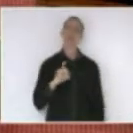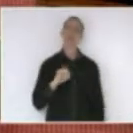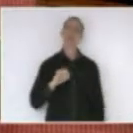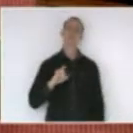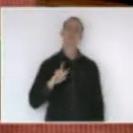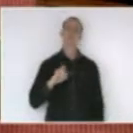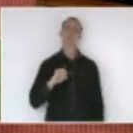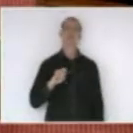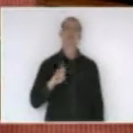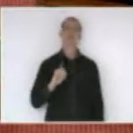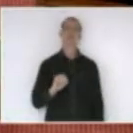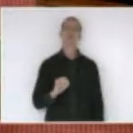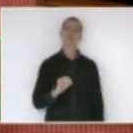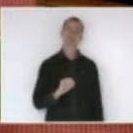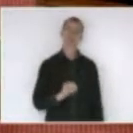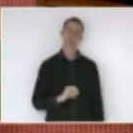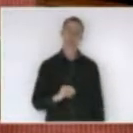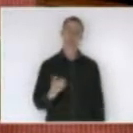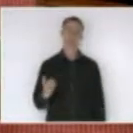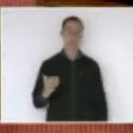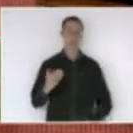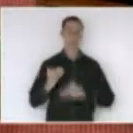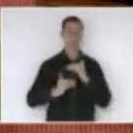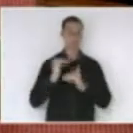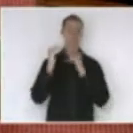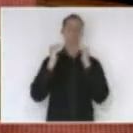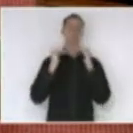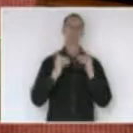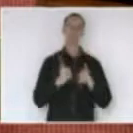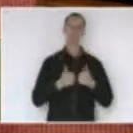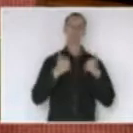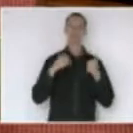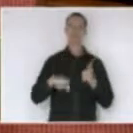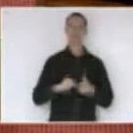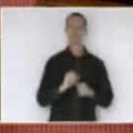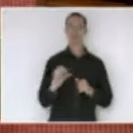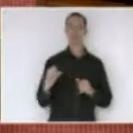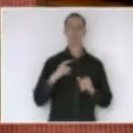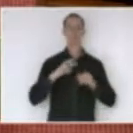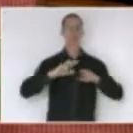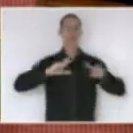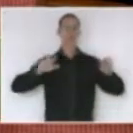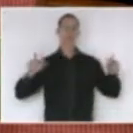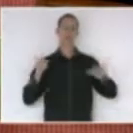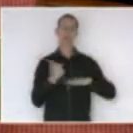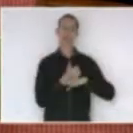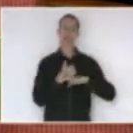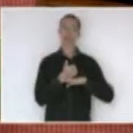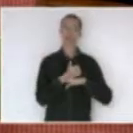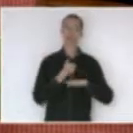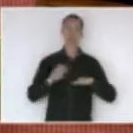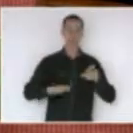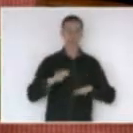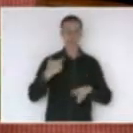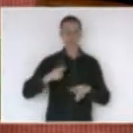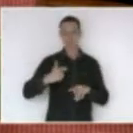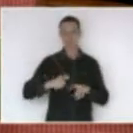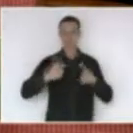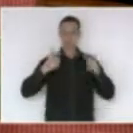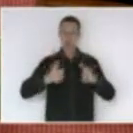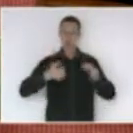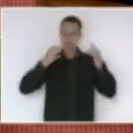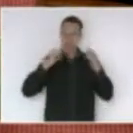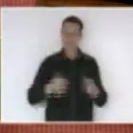atendimento em Santa Catarina, principalmente para tirar do limbo muitos profissionais, que muitas vezes não têm um local adequado